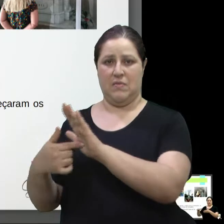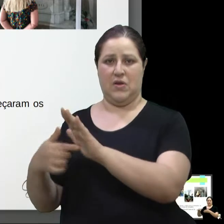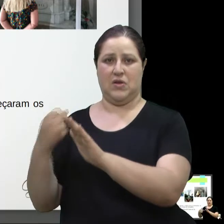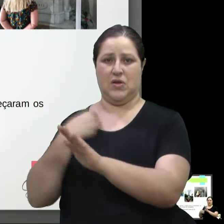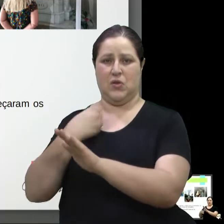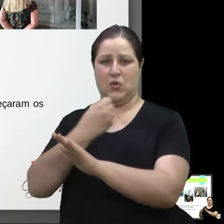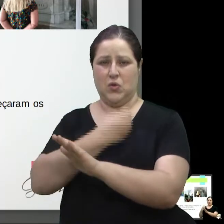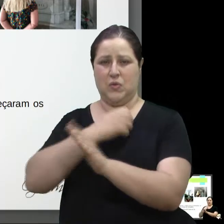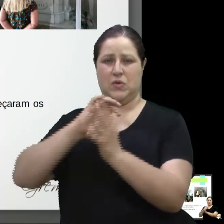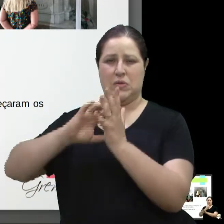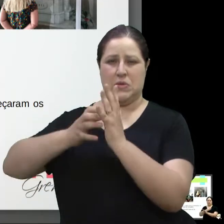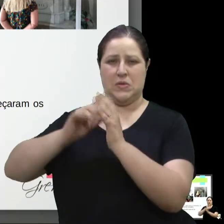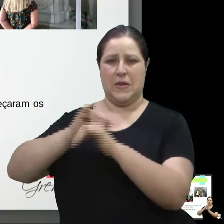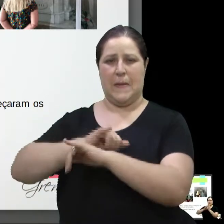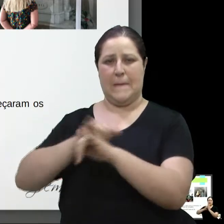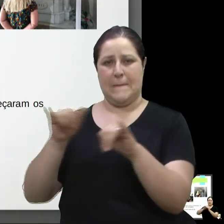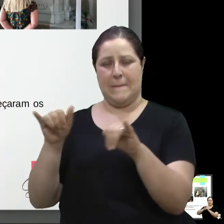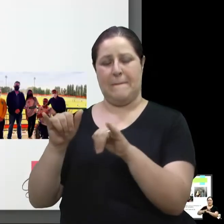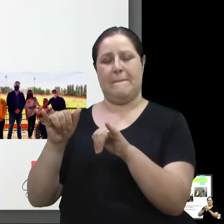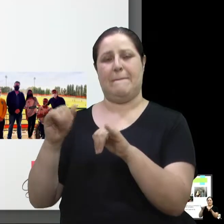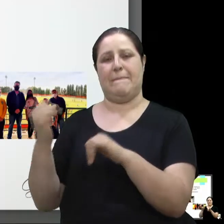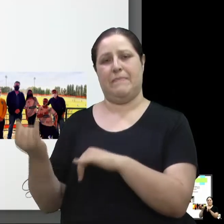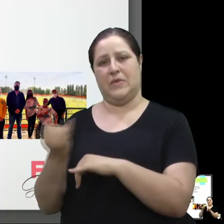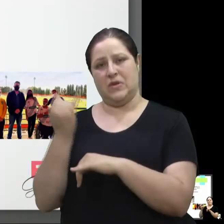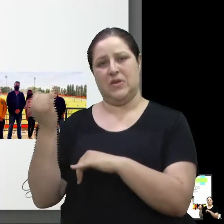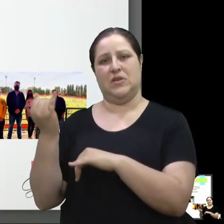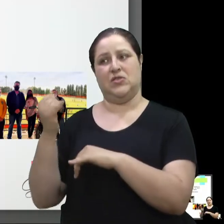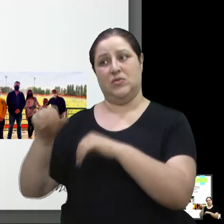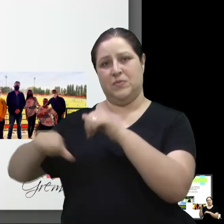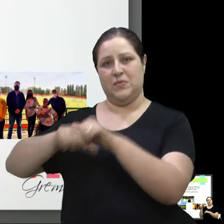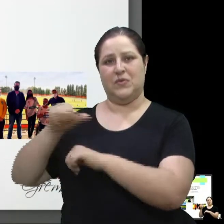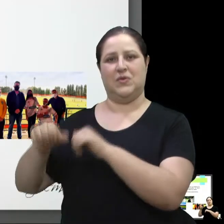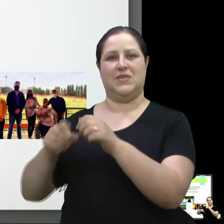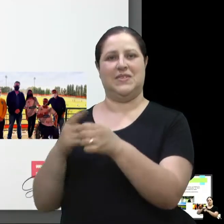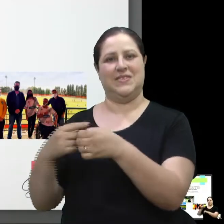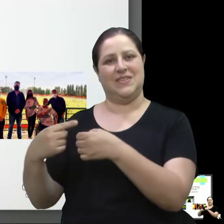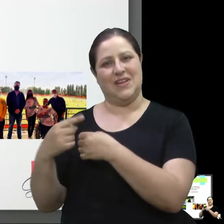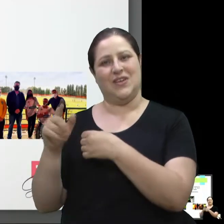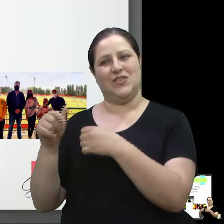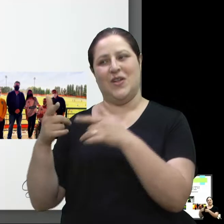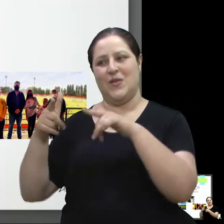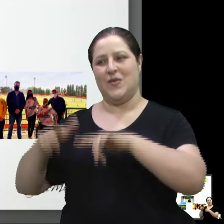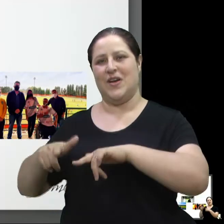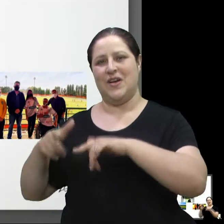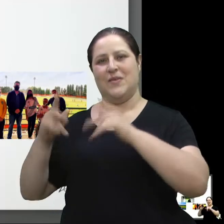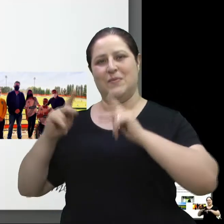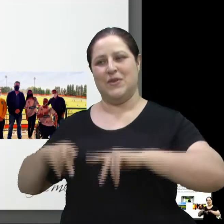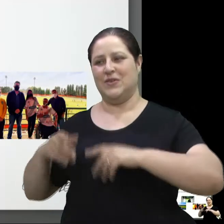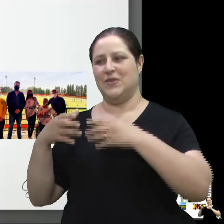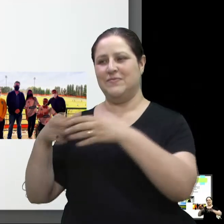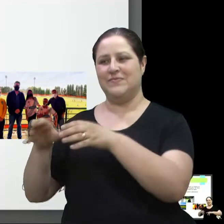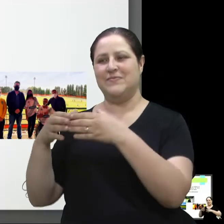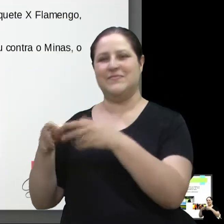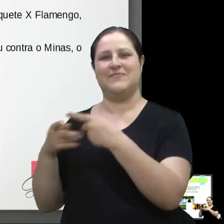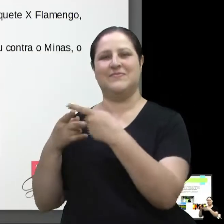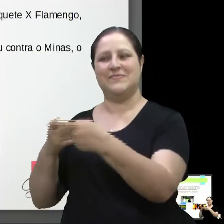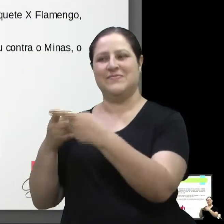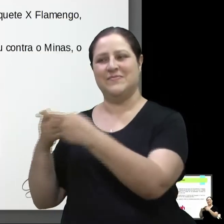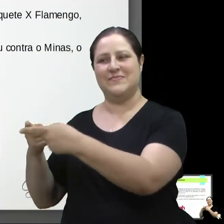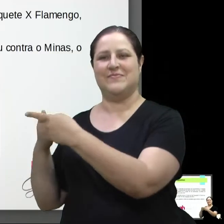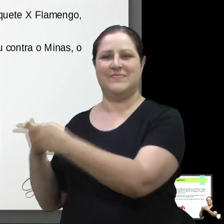informações, fatos relevantes que podem transformar a nossa cidade em um destino turístico, esportivo, sem qualquer